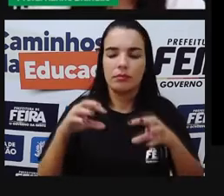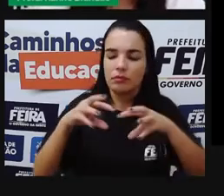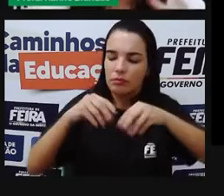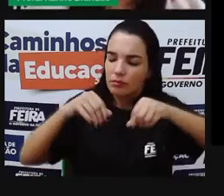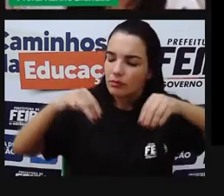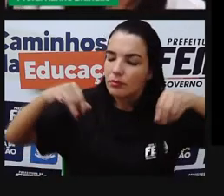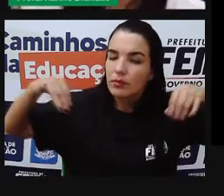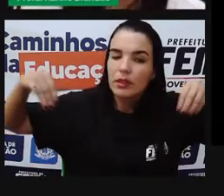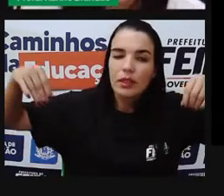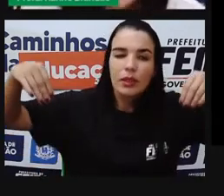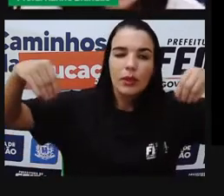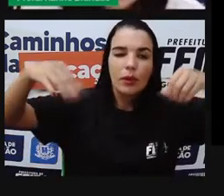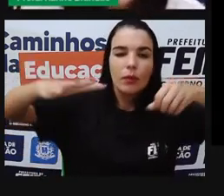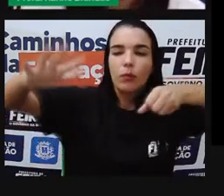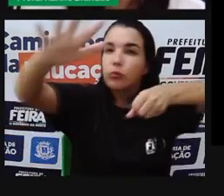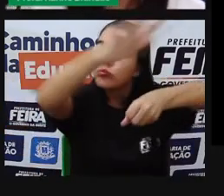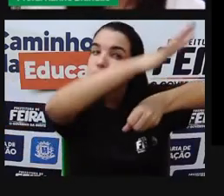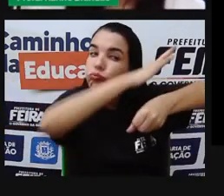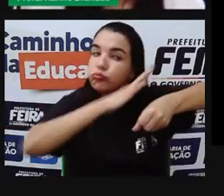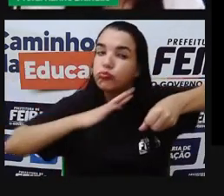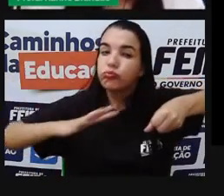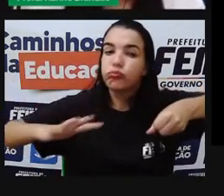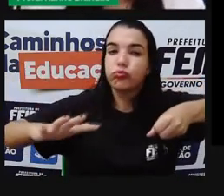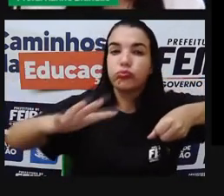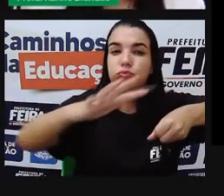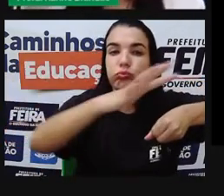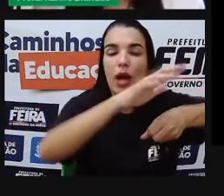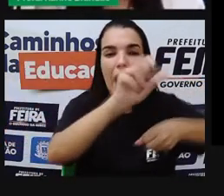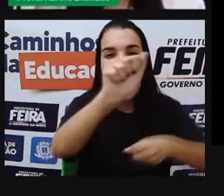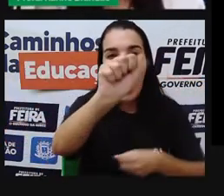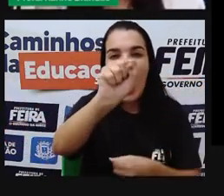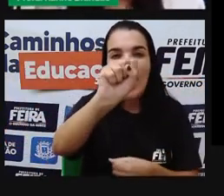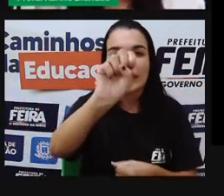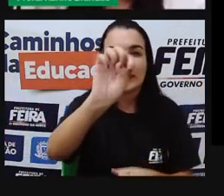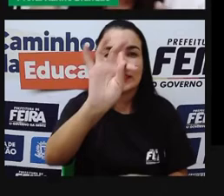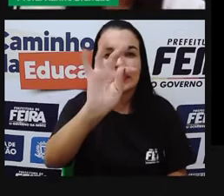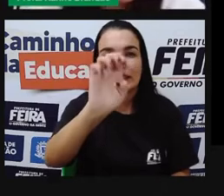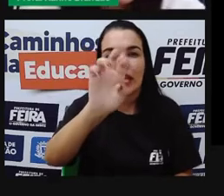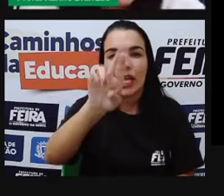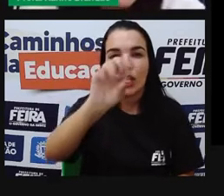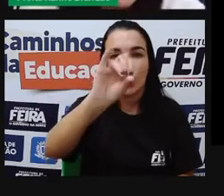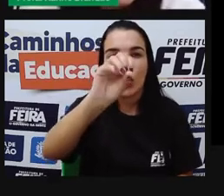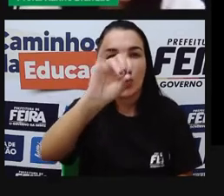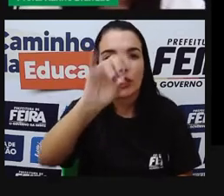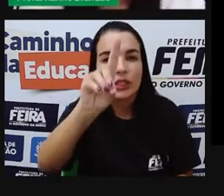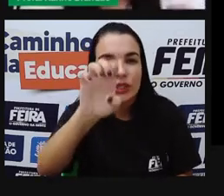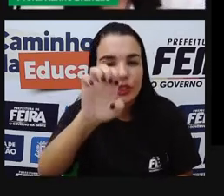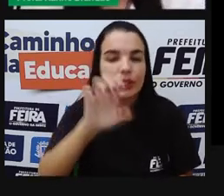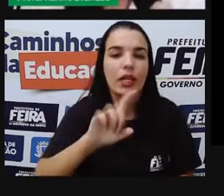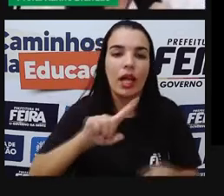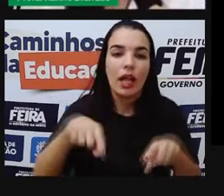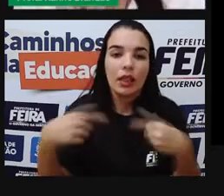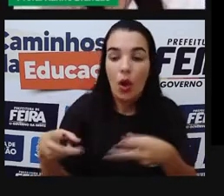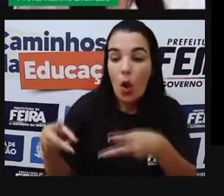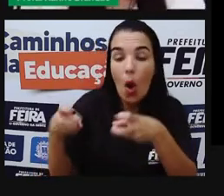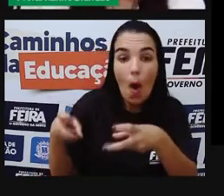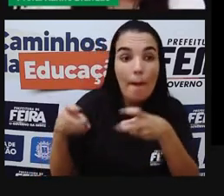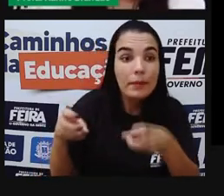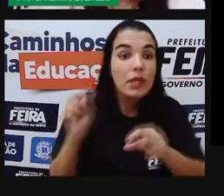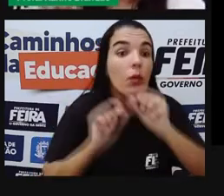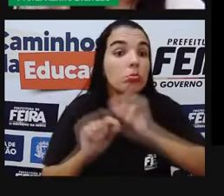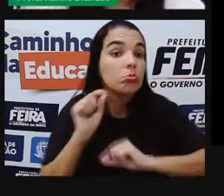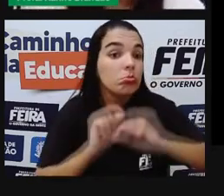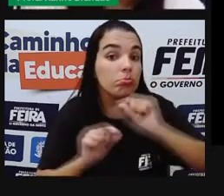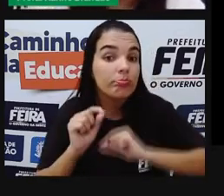rochosos, mas também tem os planetas, tem os asteroides, né? E aí, a gente tá observando o quê? A gente tá observando